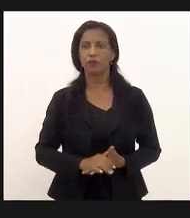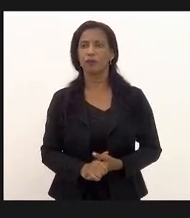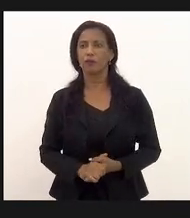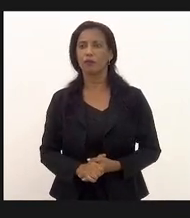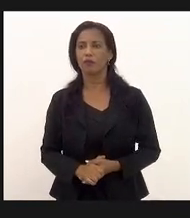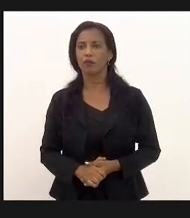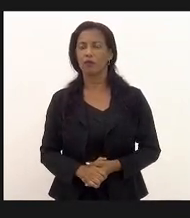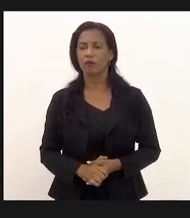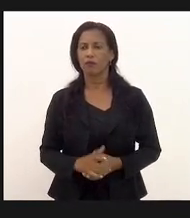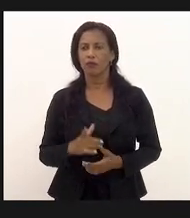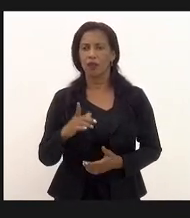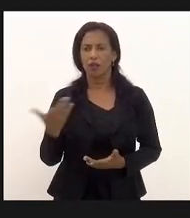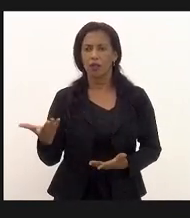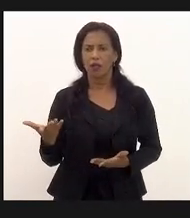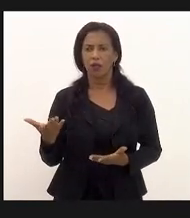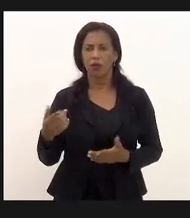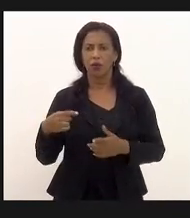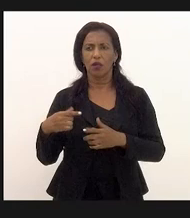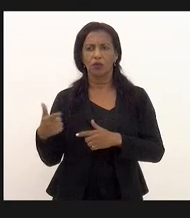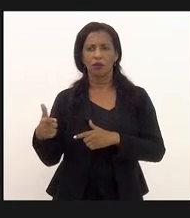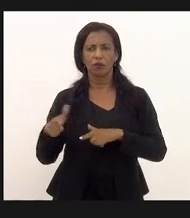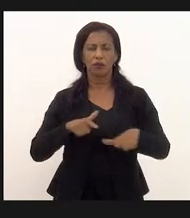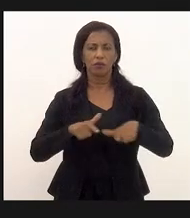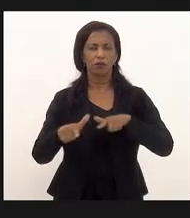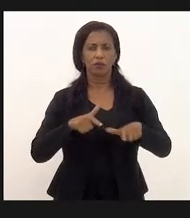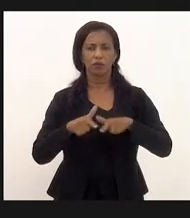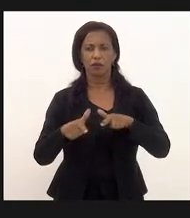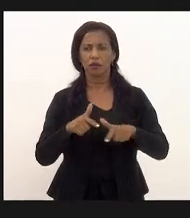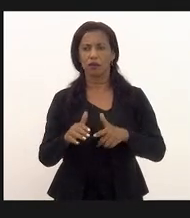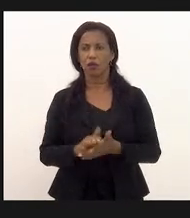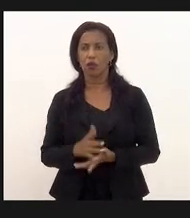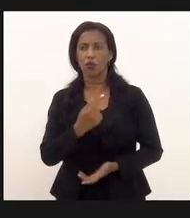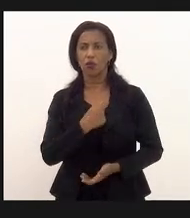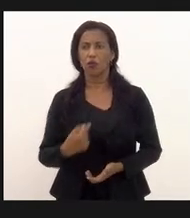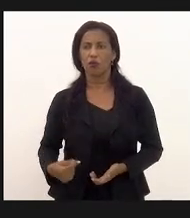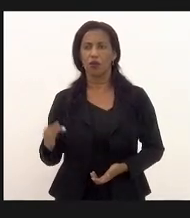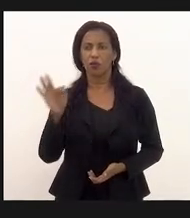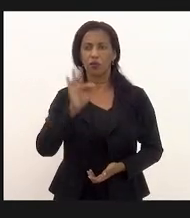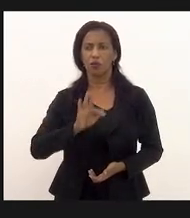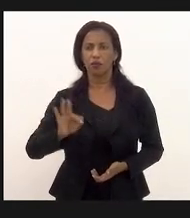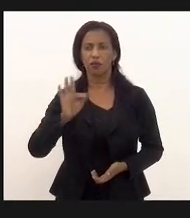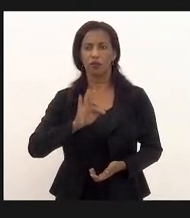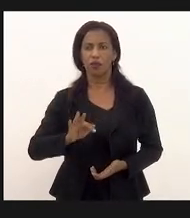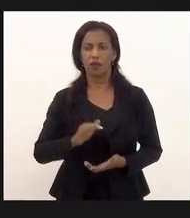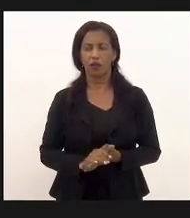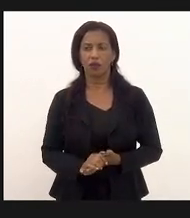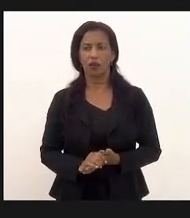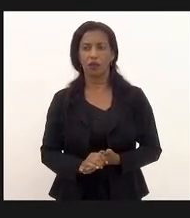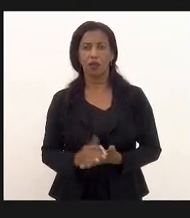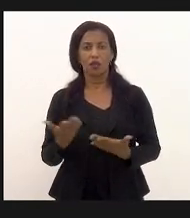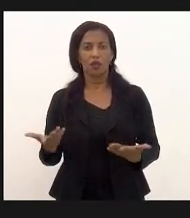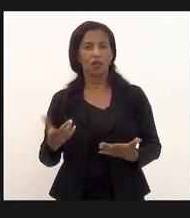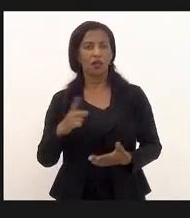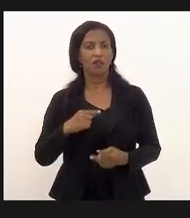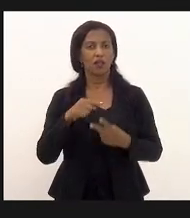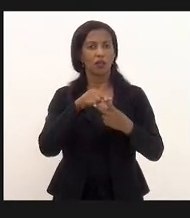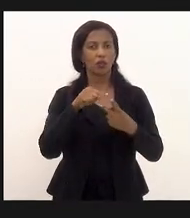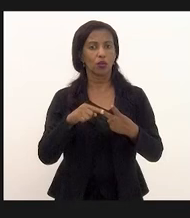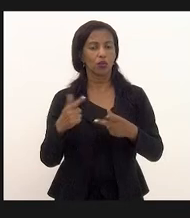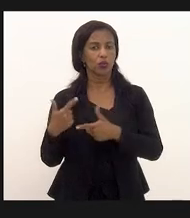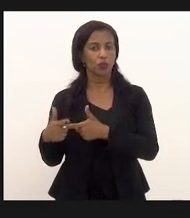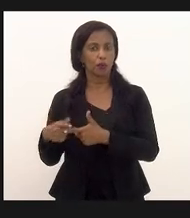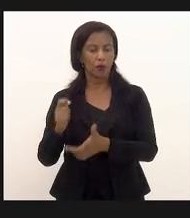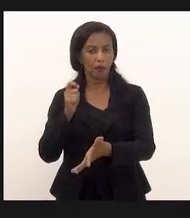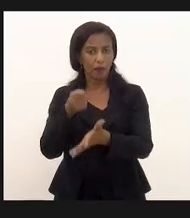como é que o servidor vai ficar ele vai voltar para a sua casa o governo vai ter que fazer nova licitação e aí vai ter dois problemas porque